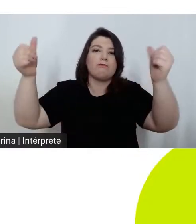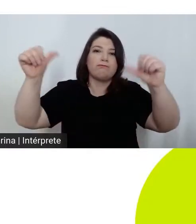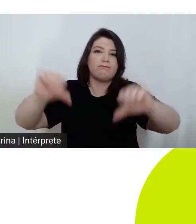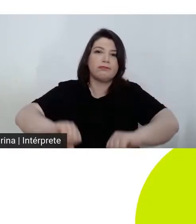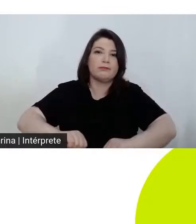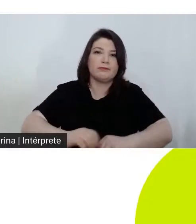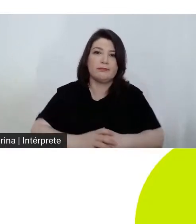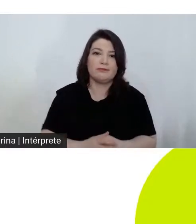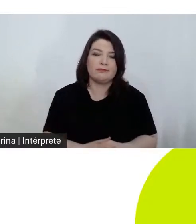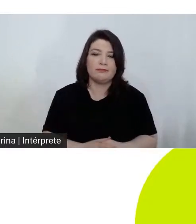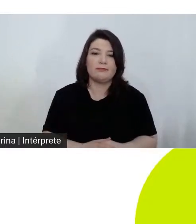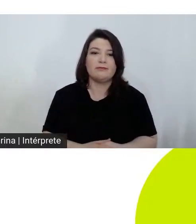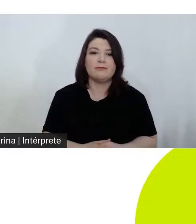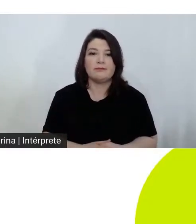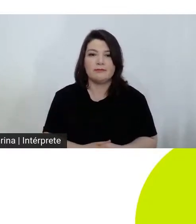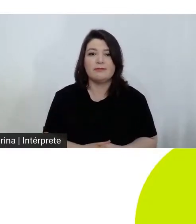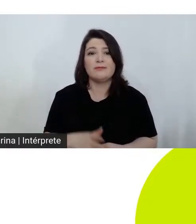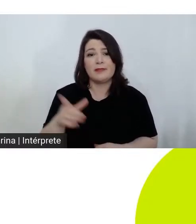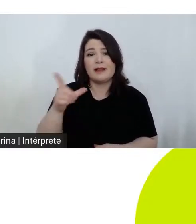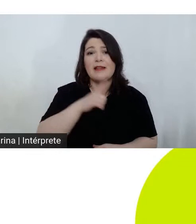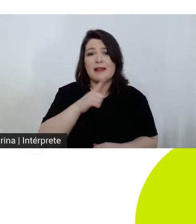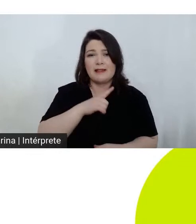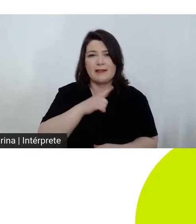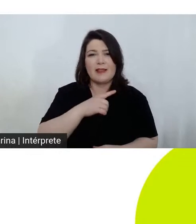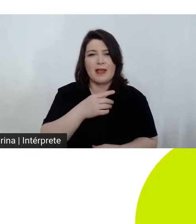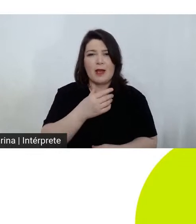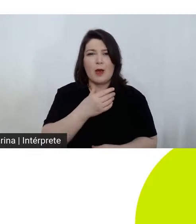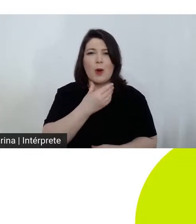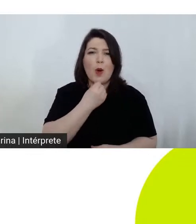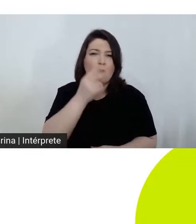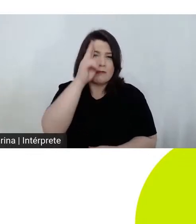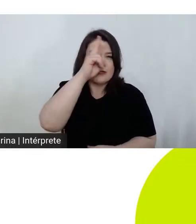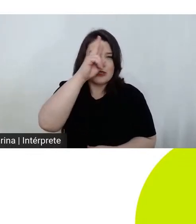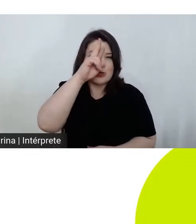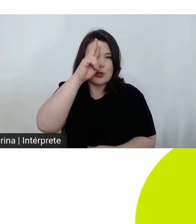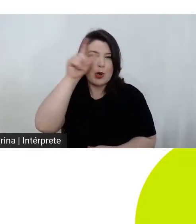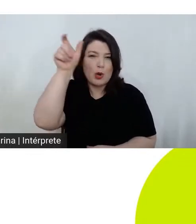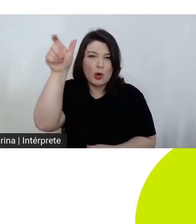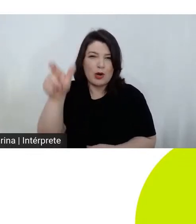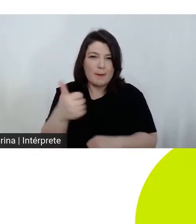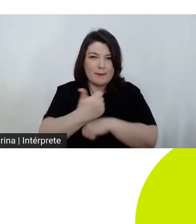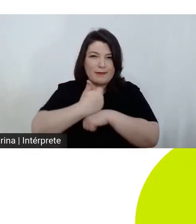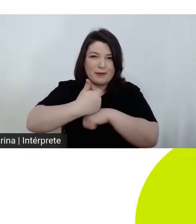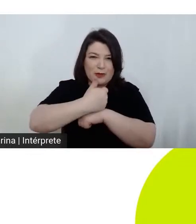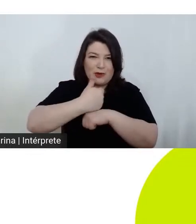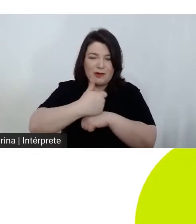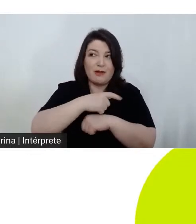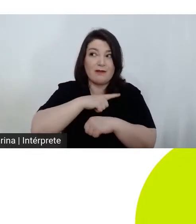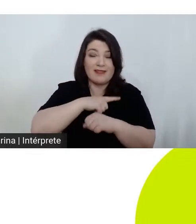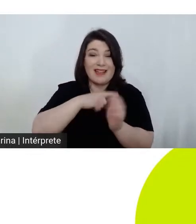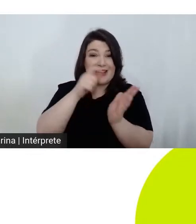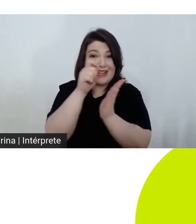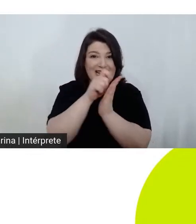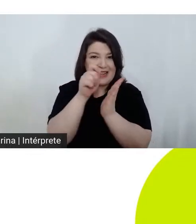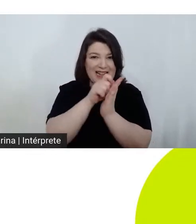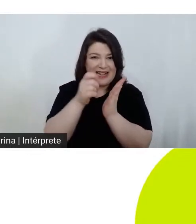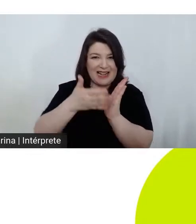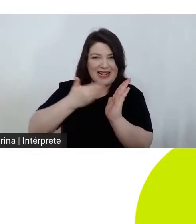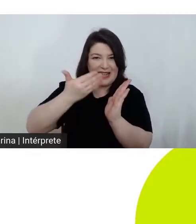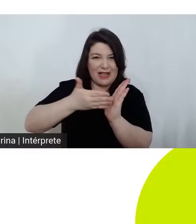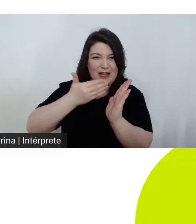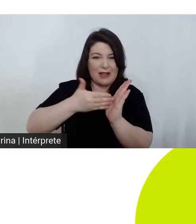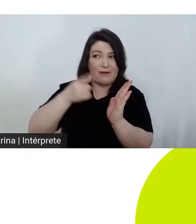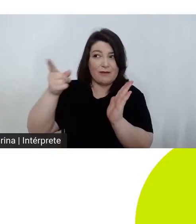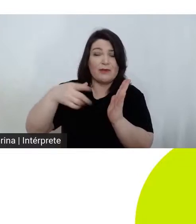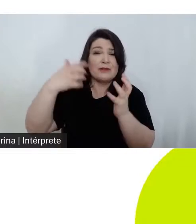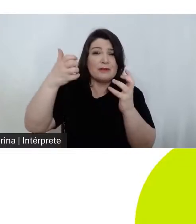sentido um historiador que faleceu recentemente que era um grande historiador o Marc Ferro tem um livro intitulado A Cegueira e